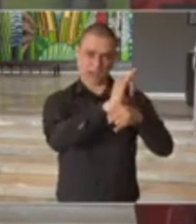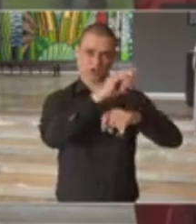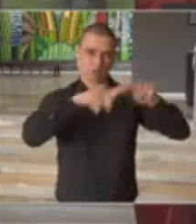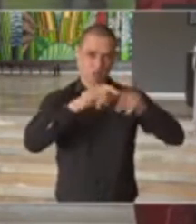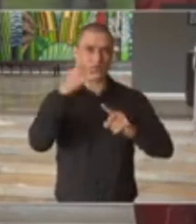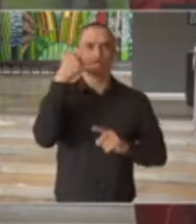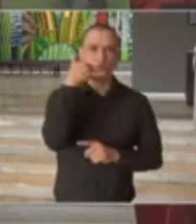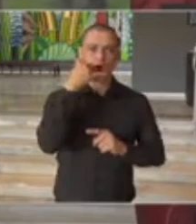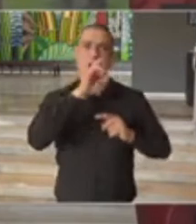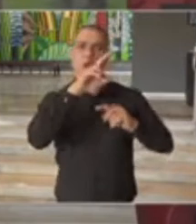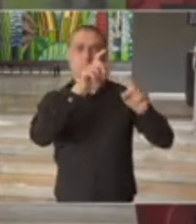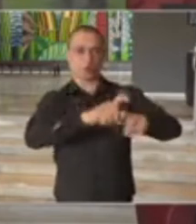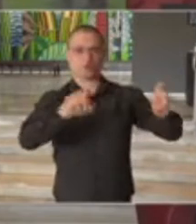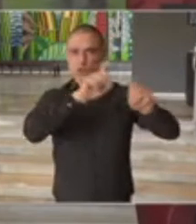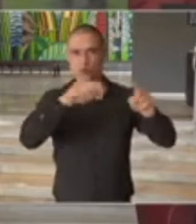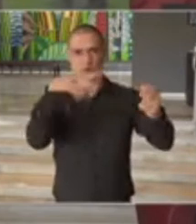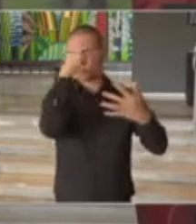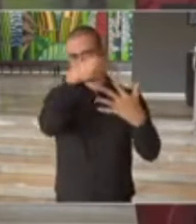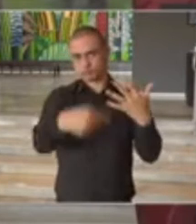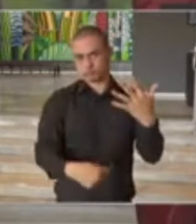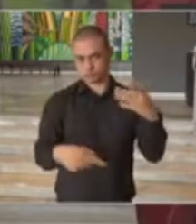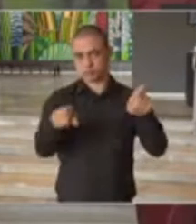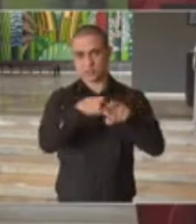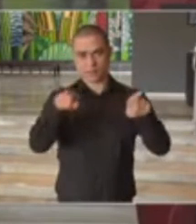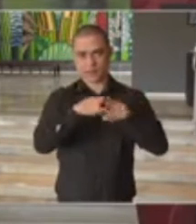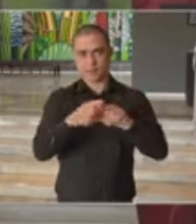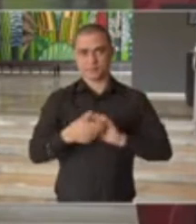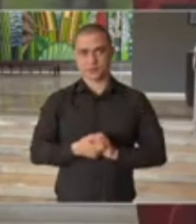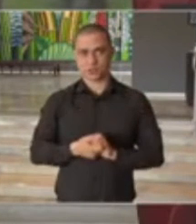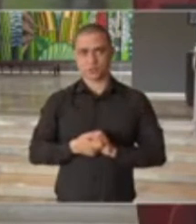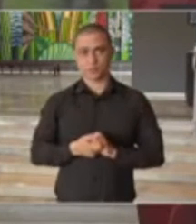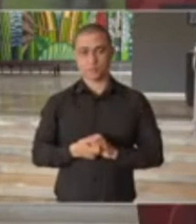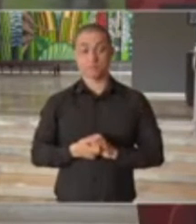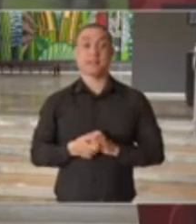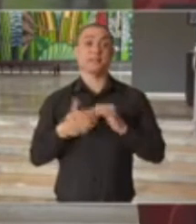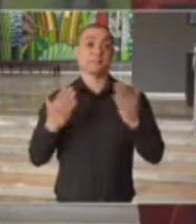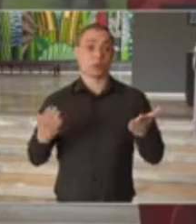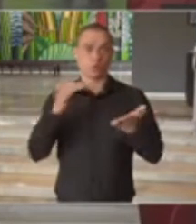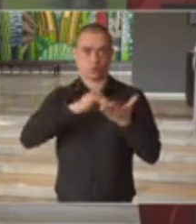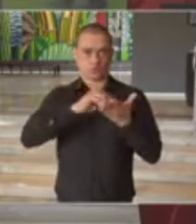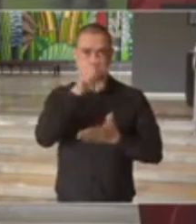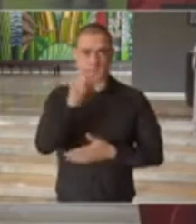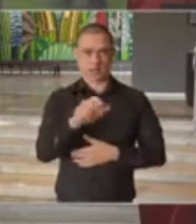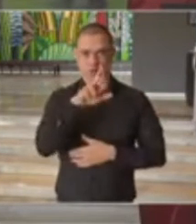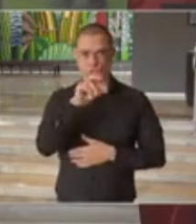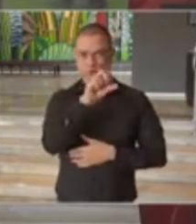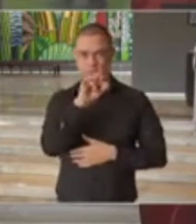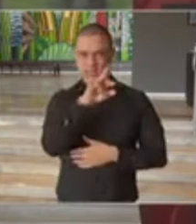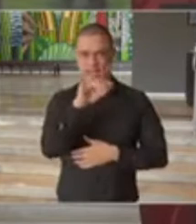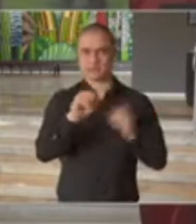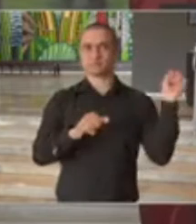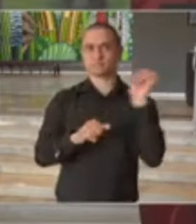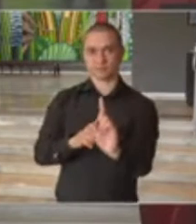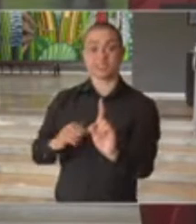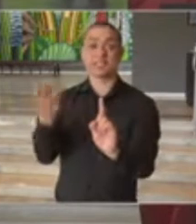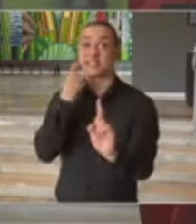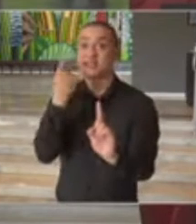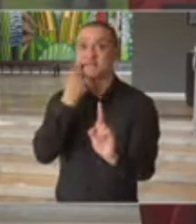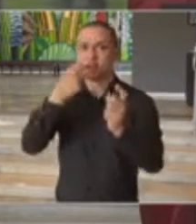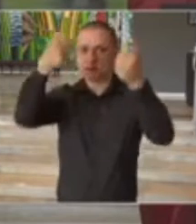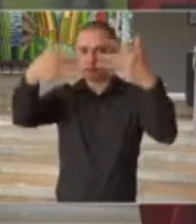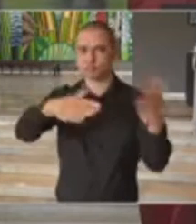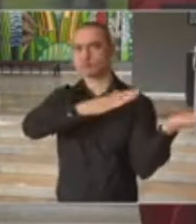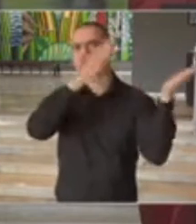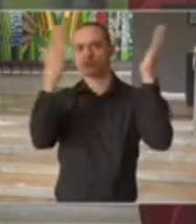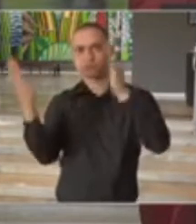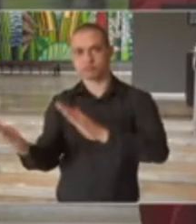aparelhos celulares, ou circunstancialmente também de computadores. Então, o secretário Rocieli fará a apresentação completa na